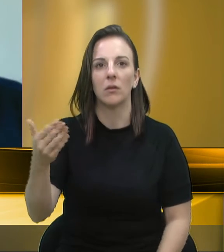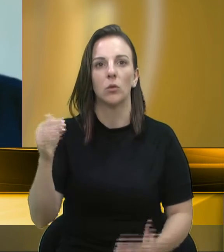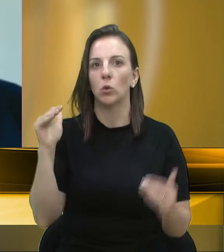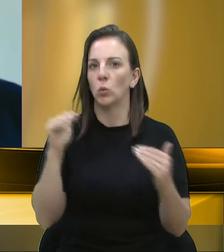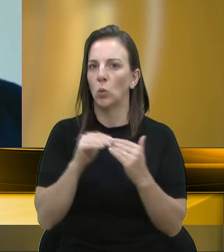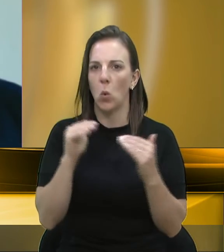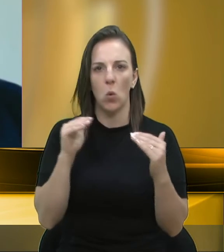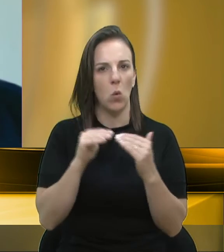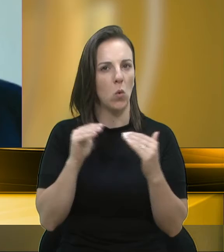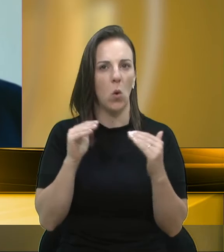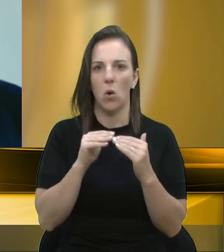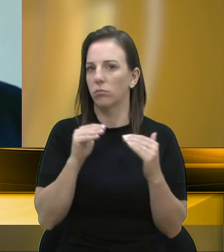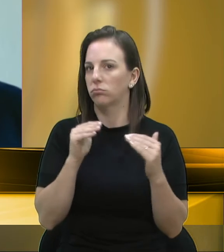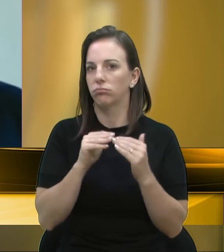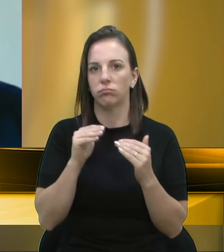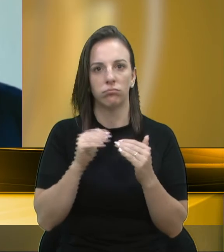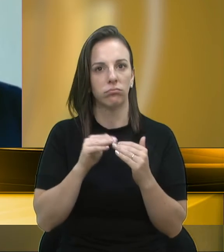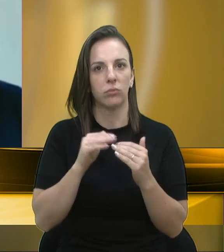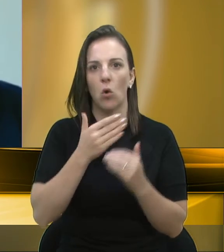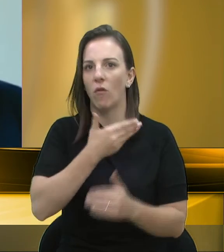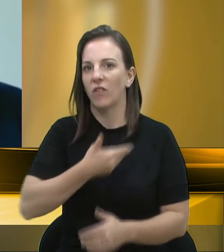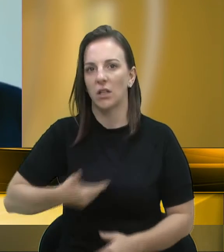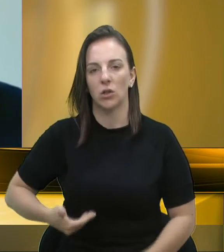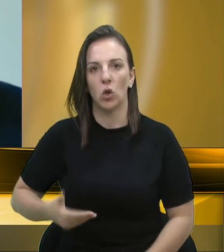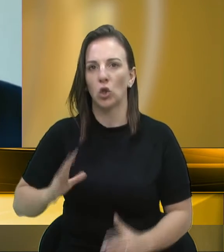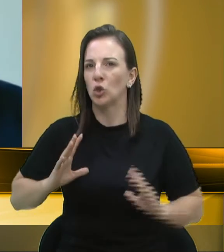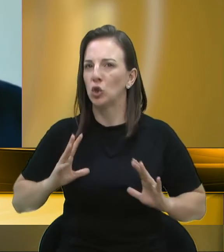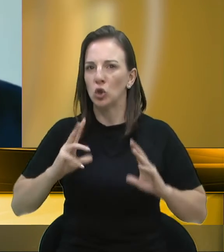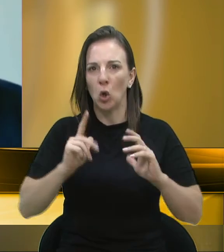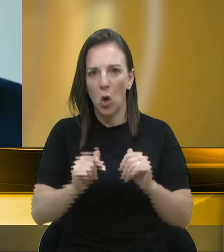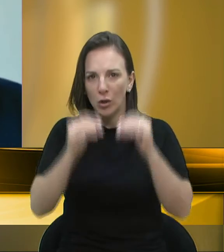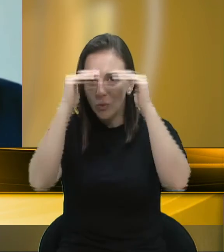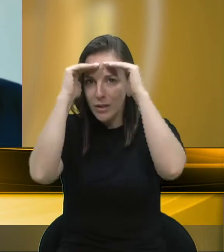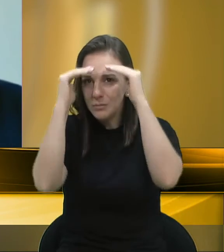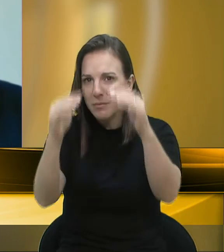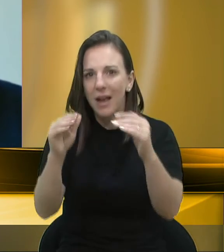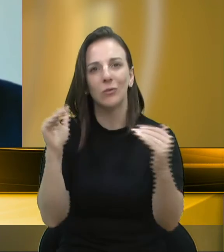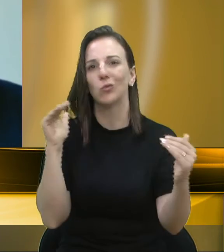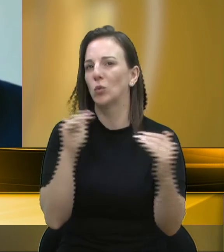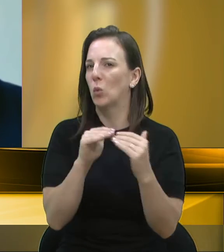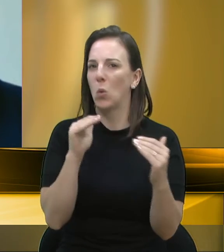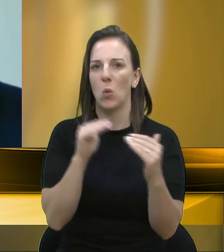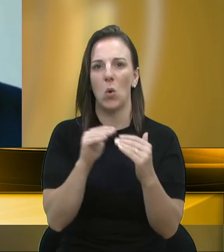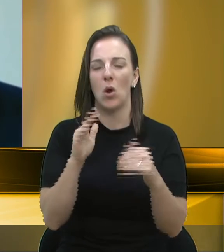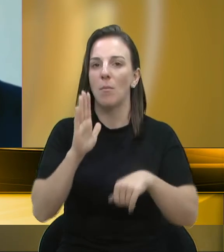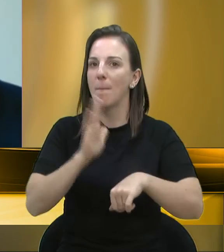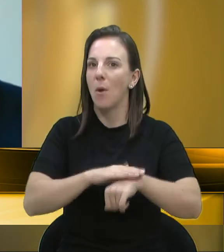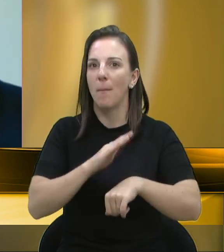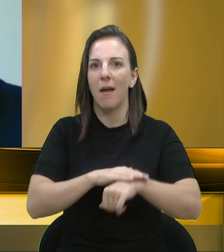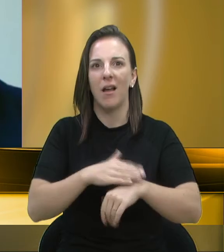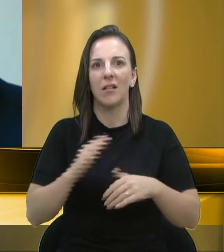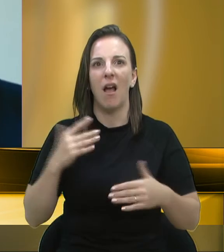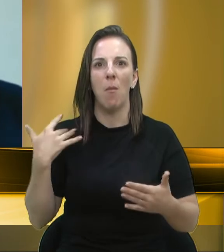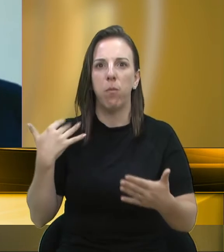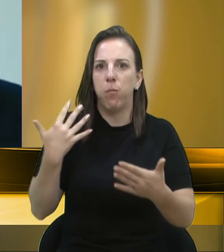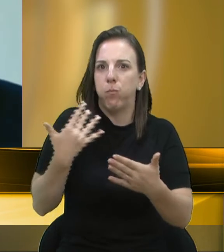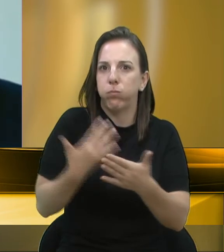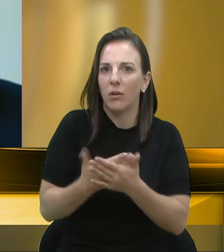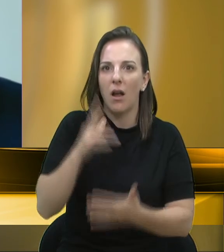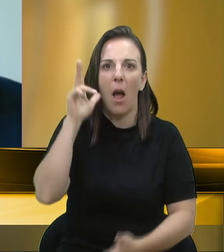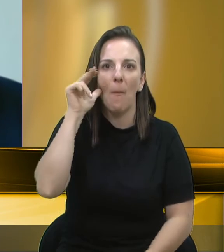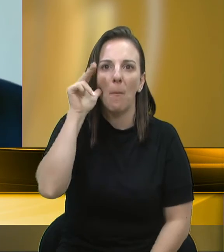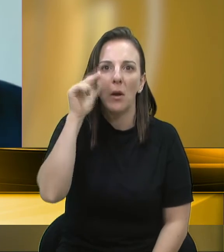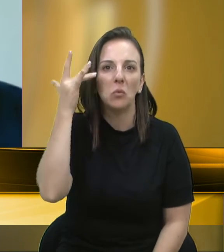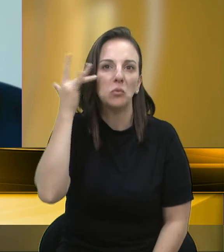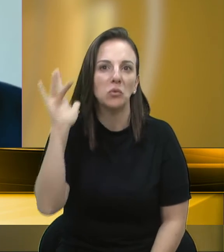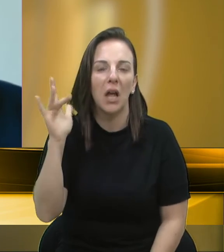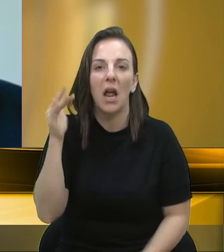tá, do governador do estado do Rio Grande do Sul, com todo o respeito, mas discordo. Não é o momento de ficar até abril. Ah, em abril, não sei se